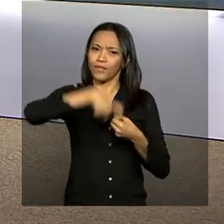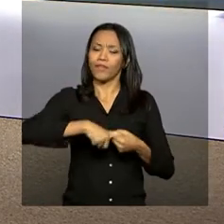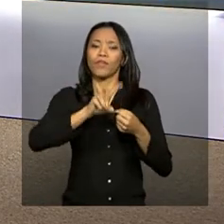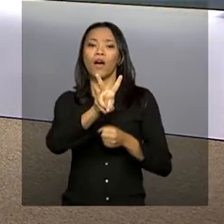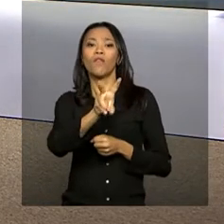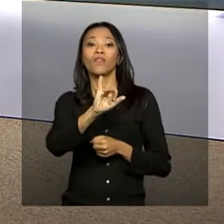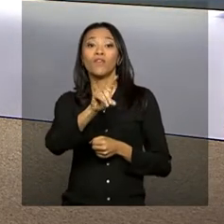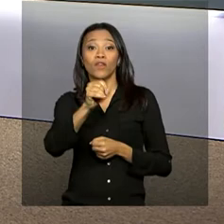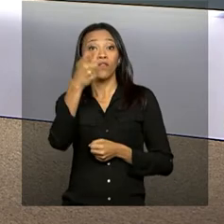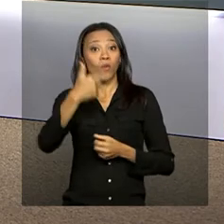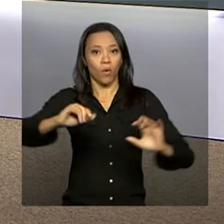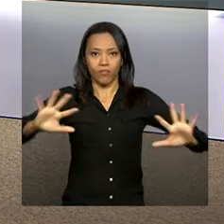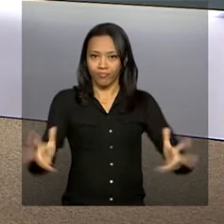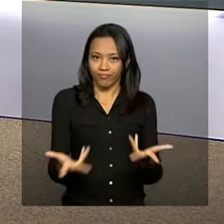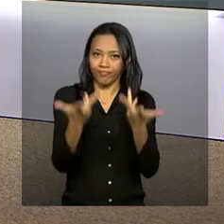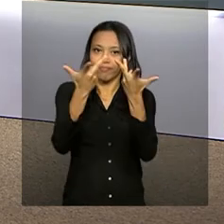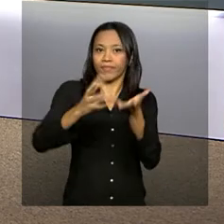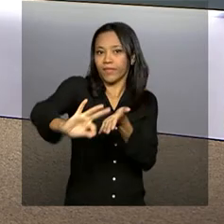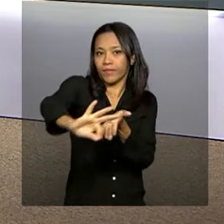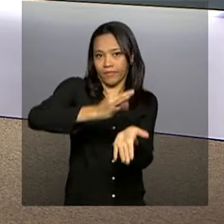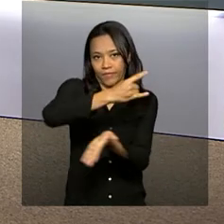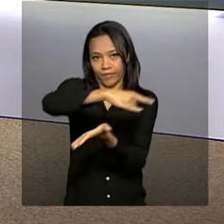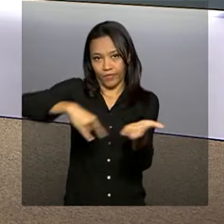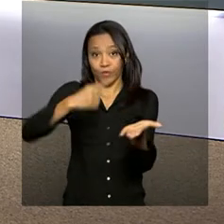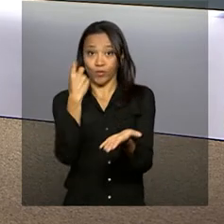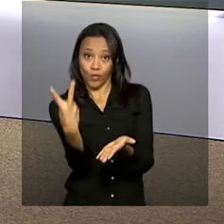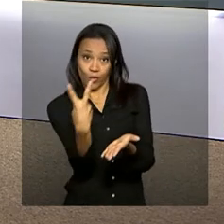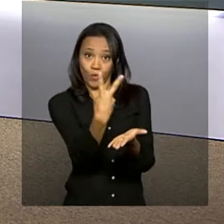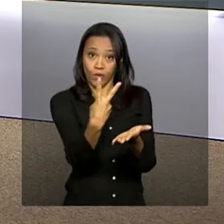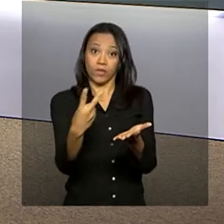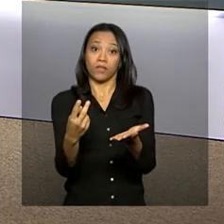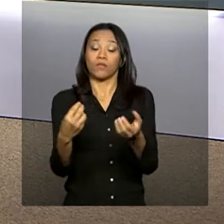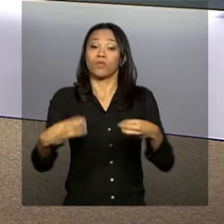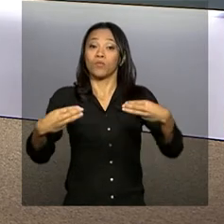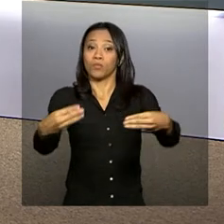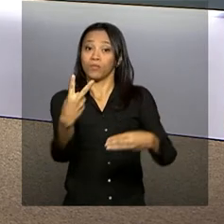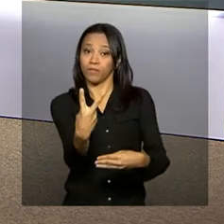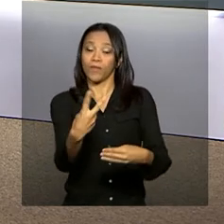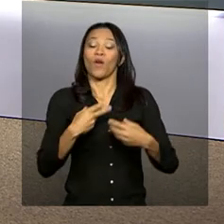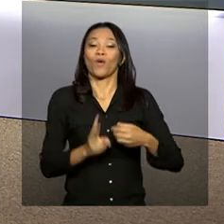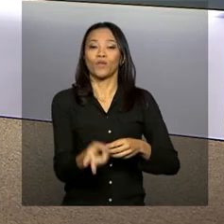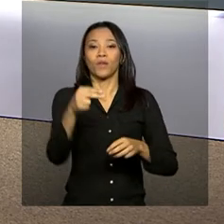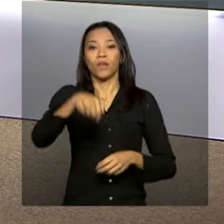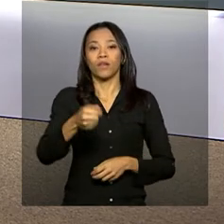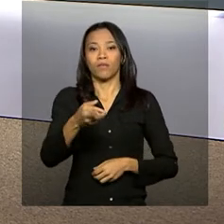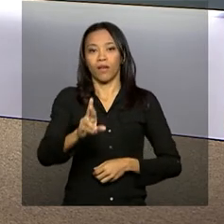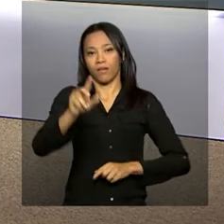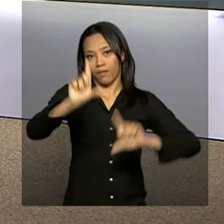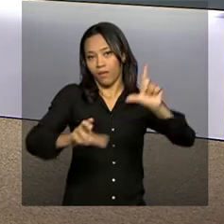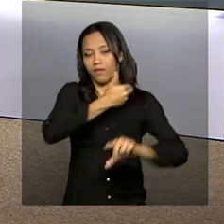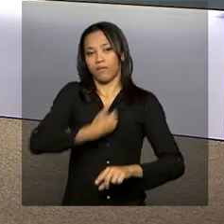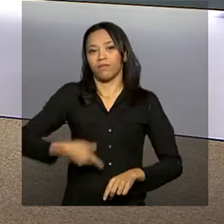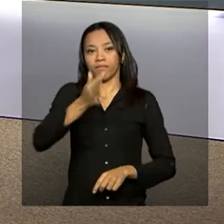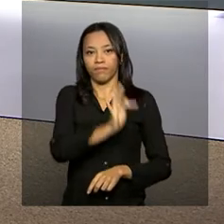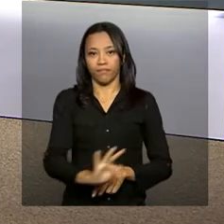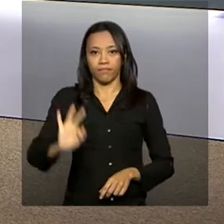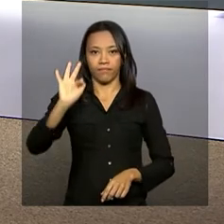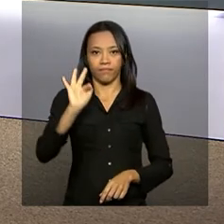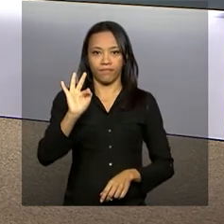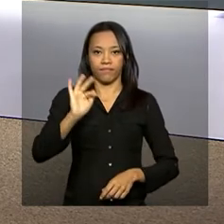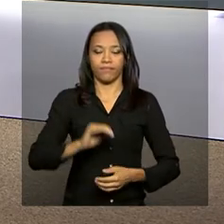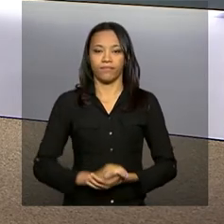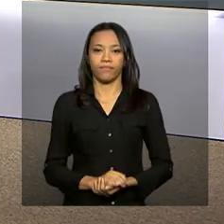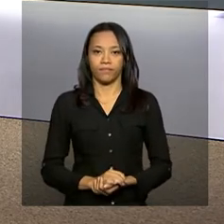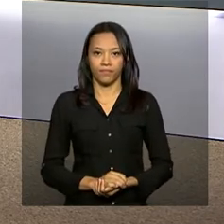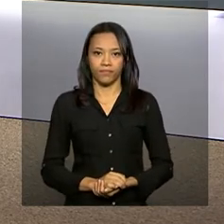ao vivo com a cerimônia de assinatura das duas portarias interministeriais. Continue com a gente. NBR, a TV do Governo